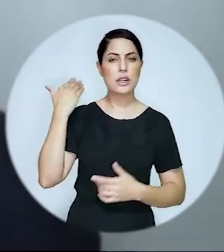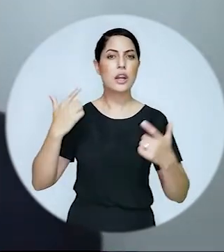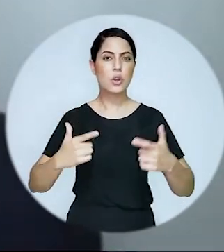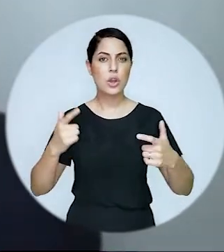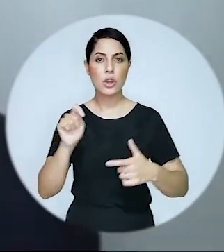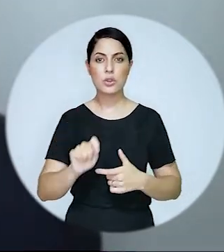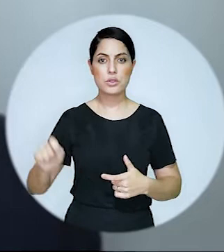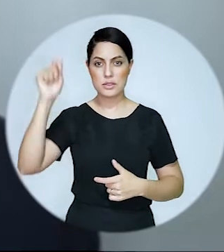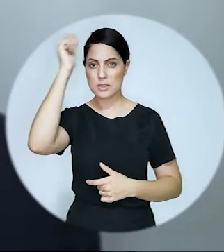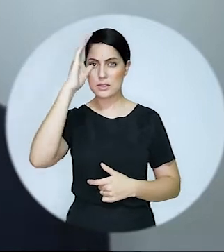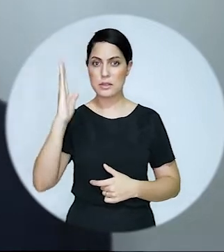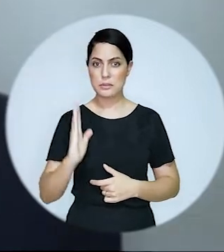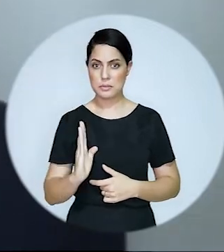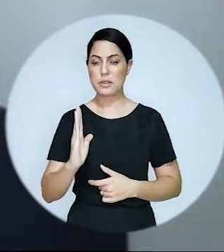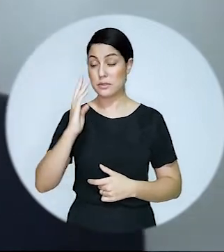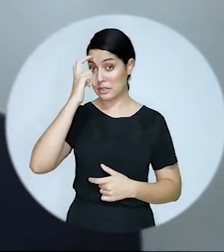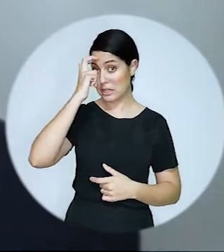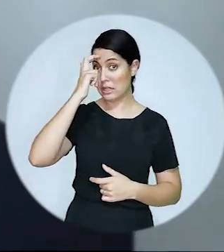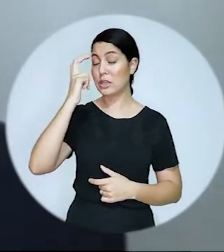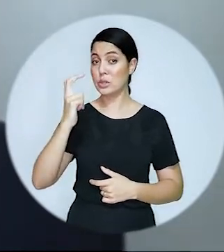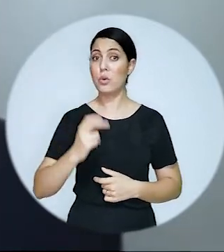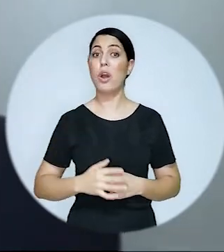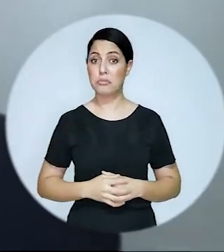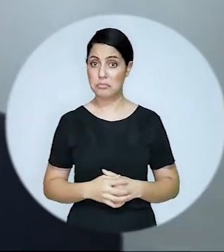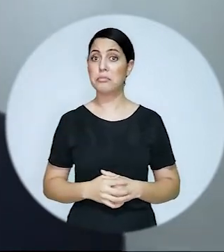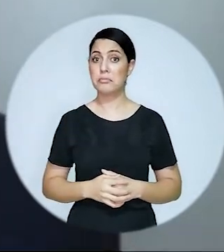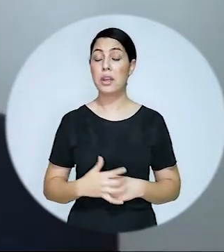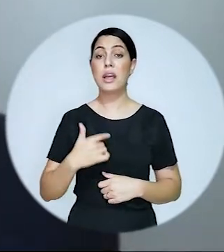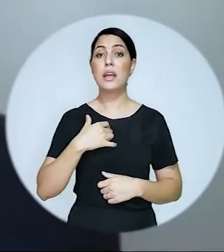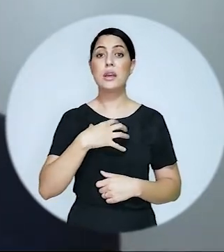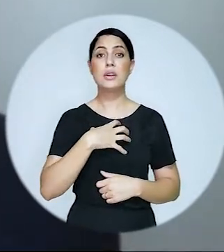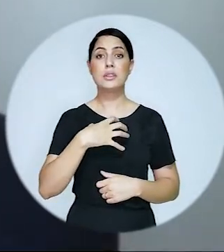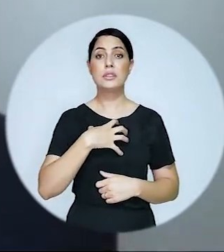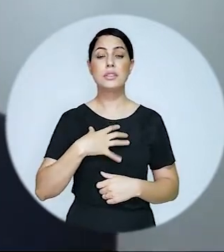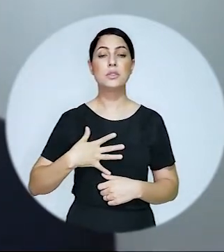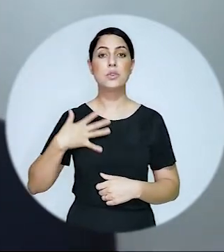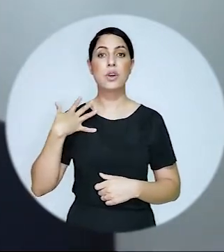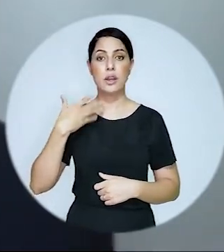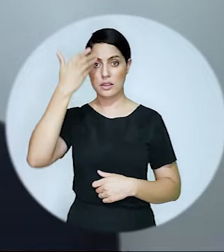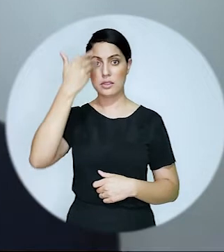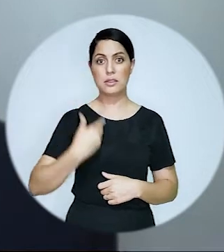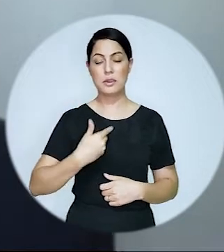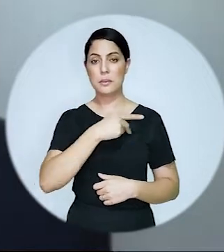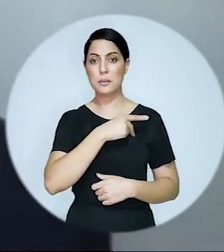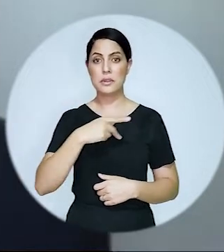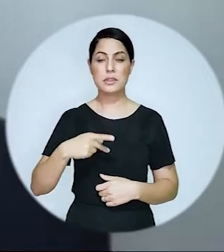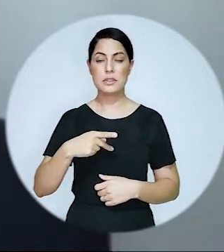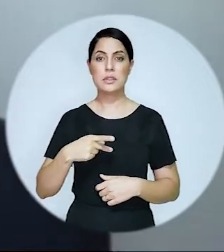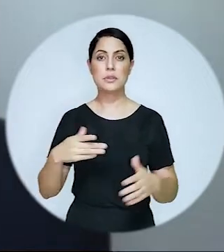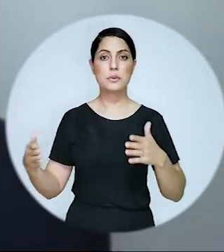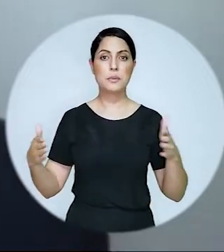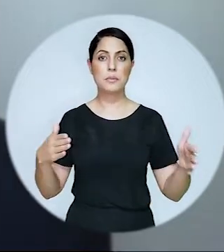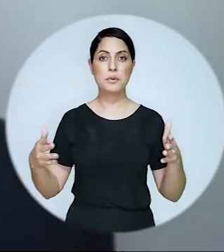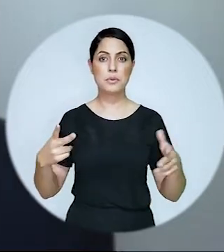dias na Associação Brasileira da Propriedade Intelectual, da qual eu tenho a honra de ter sido recém-eleito presidente